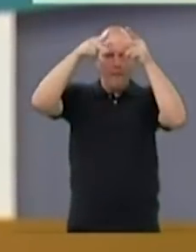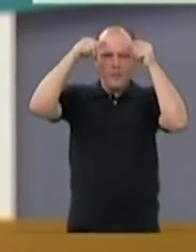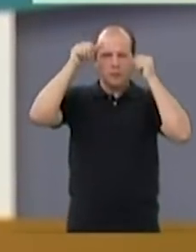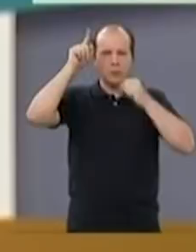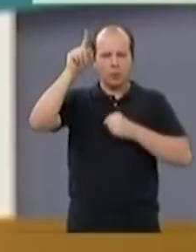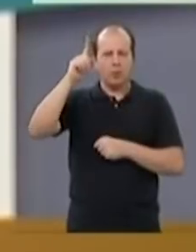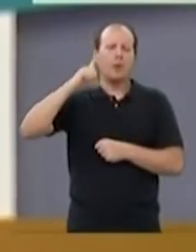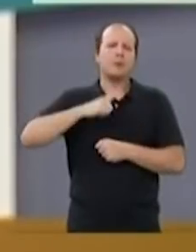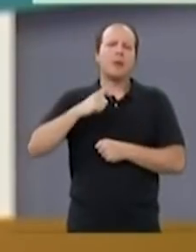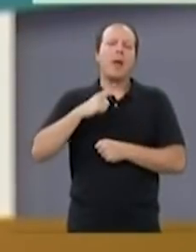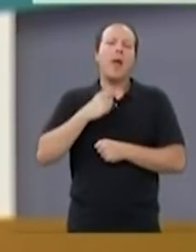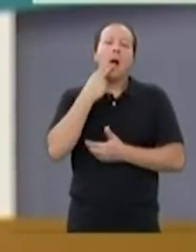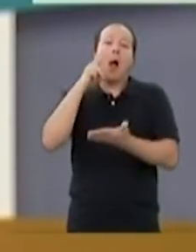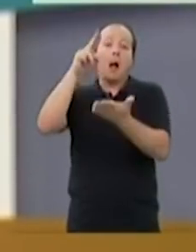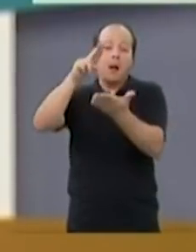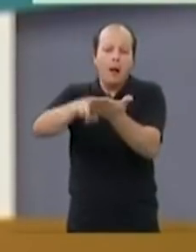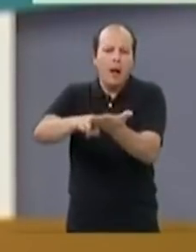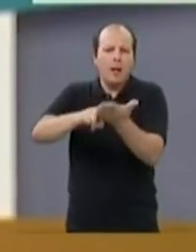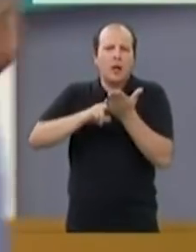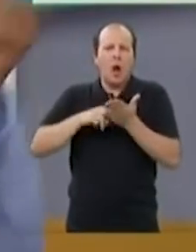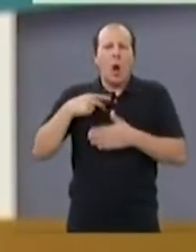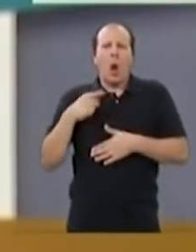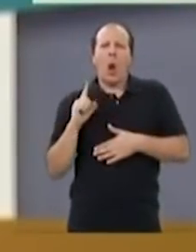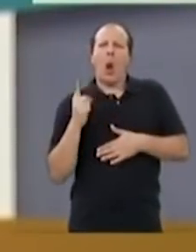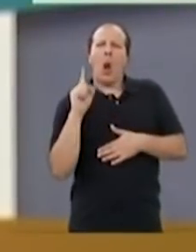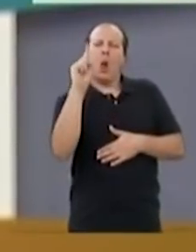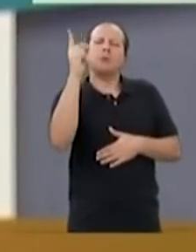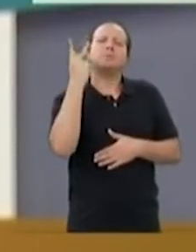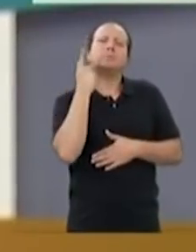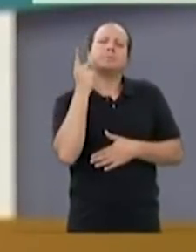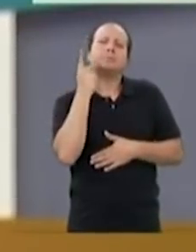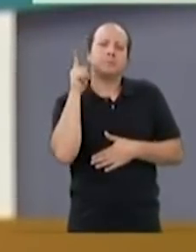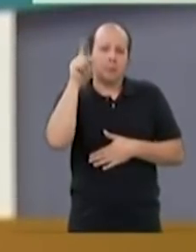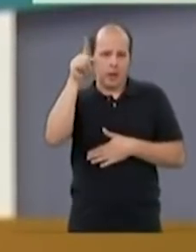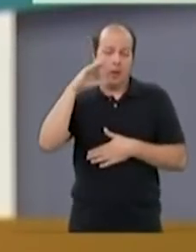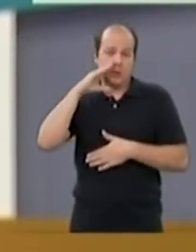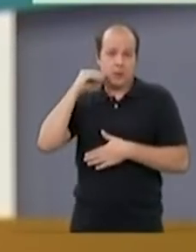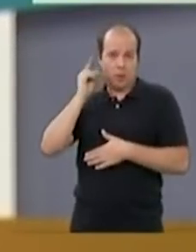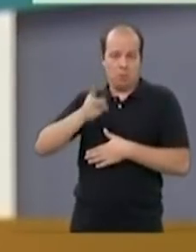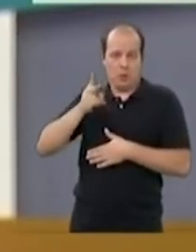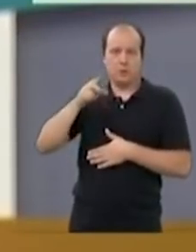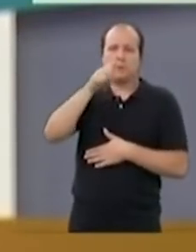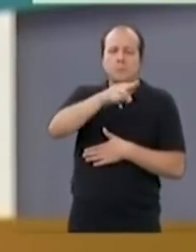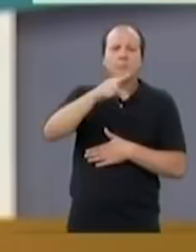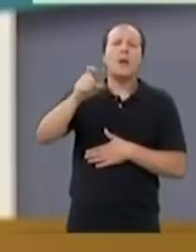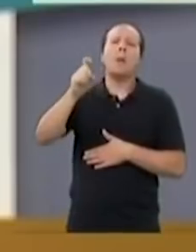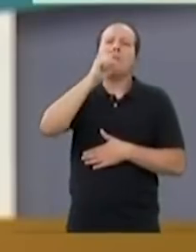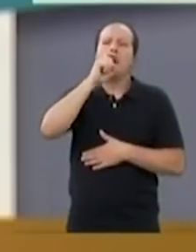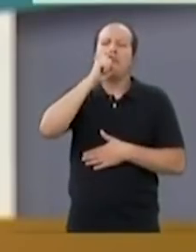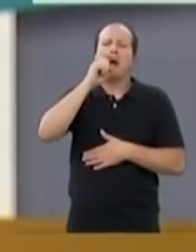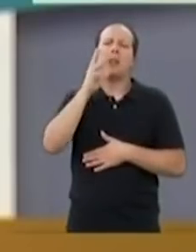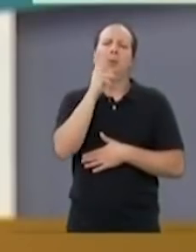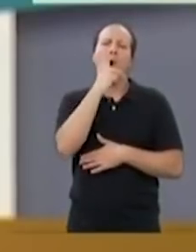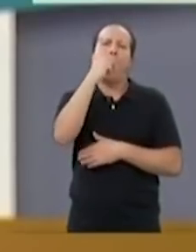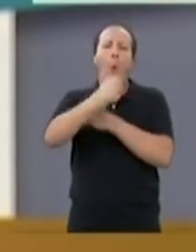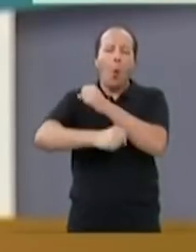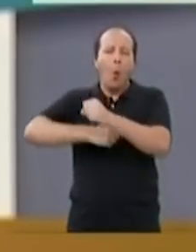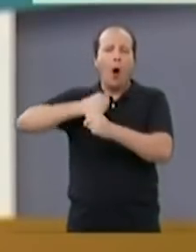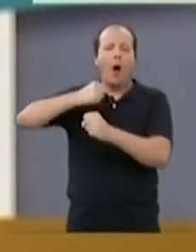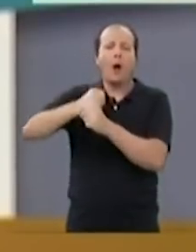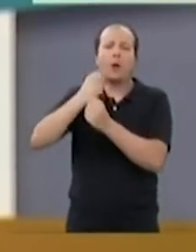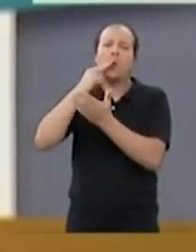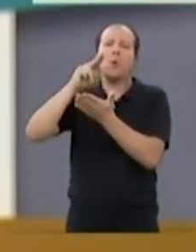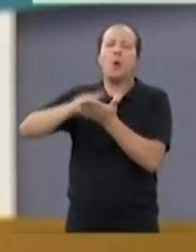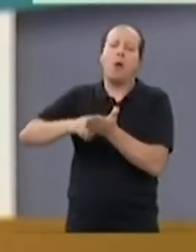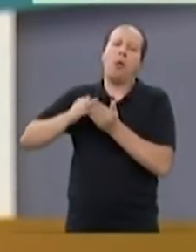conseguia chegar uma carta do longínquo Ceará, lá do Ciro Gomes, para o meu pai, ainda que demorasse um ano chegando por